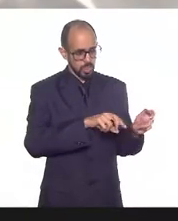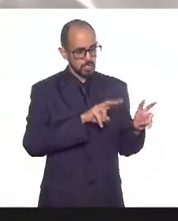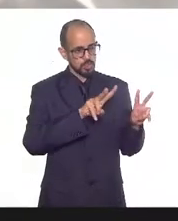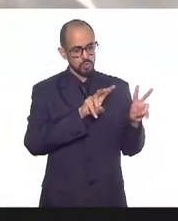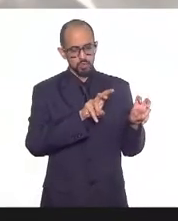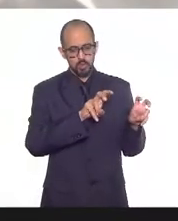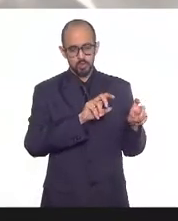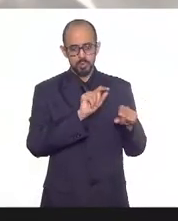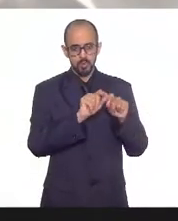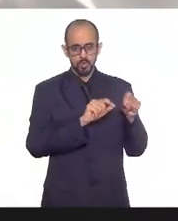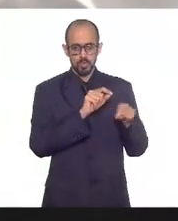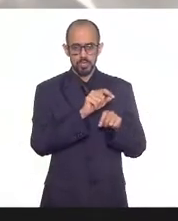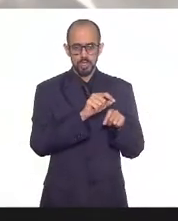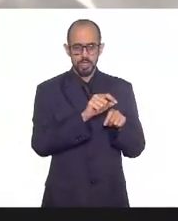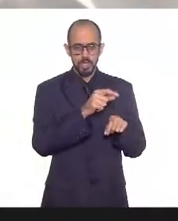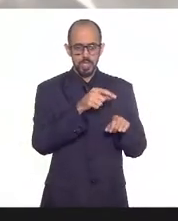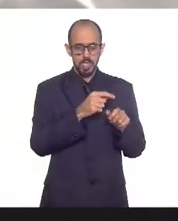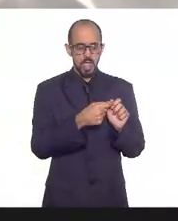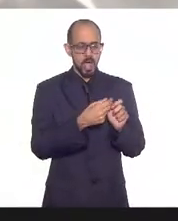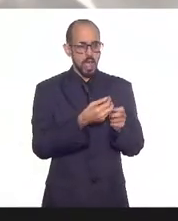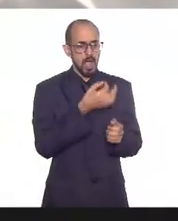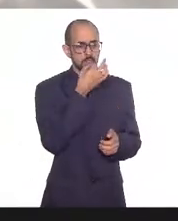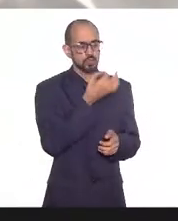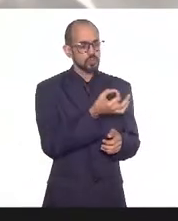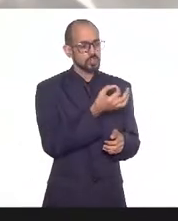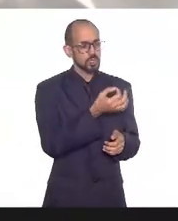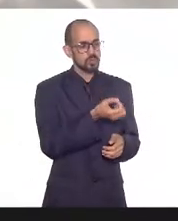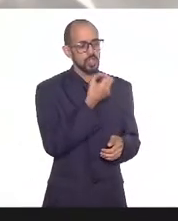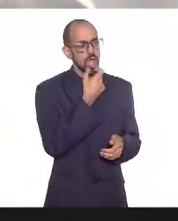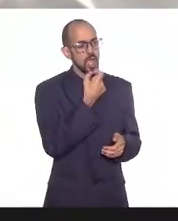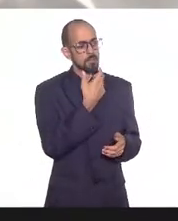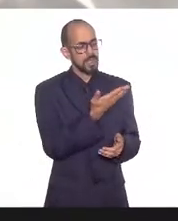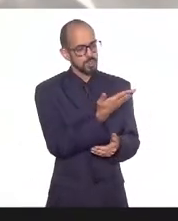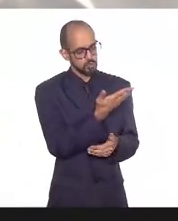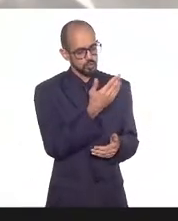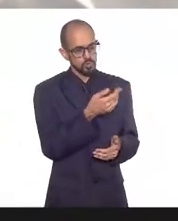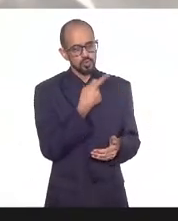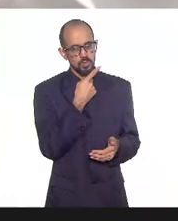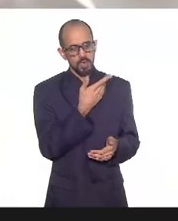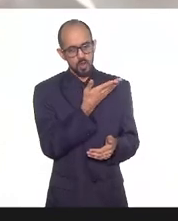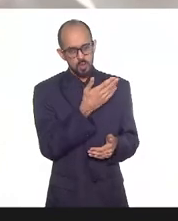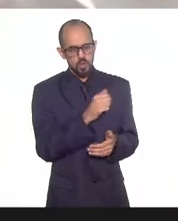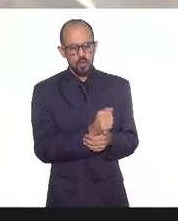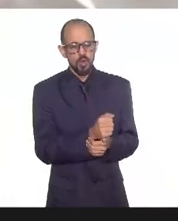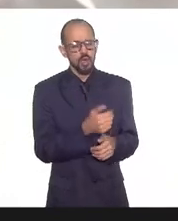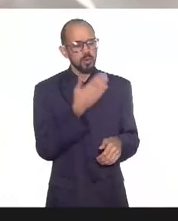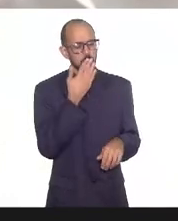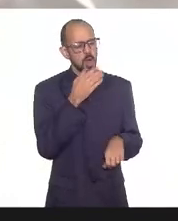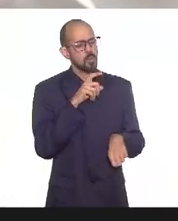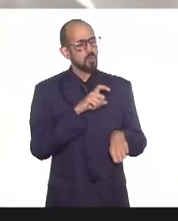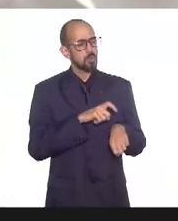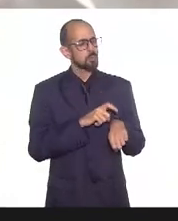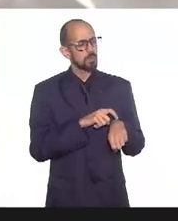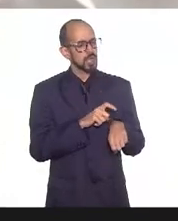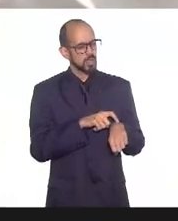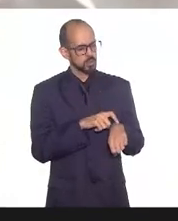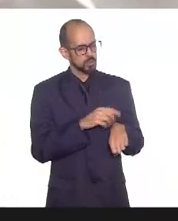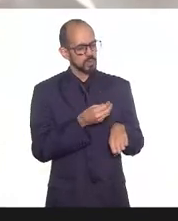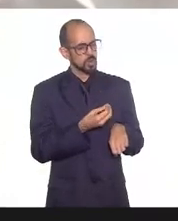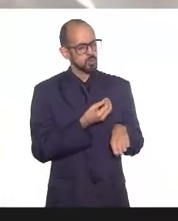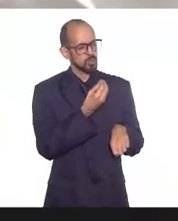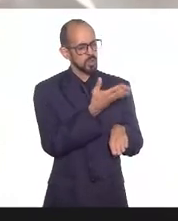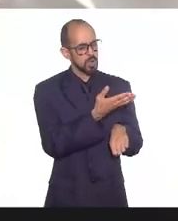foi abordada aqui sobre a prescrição dos medicamentos. Em que momento se dá